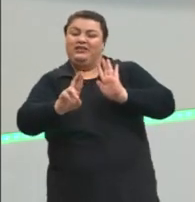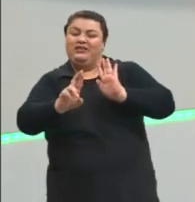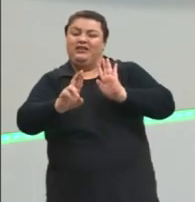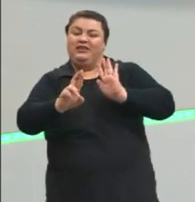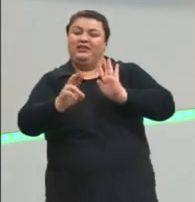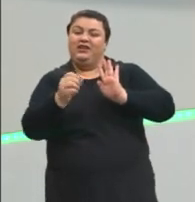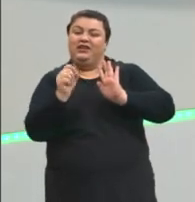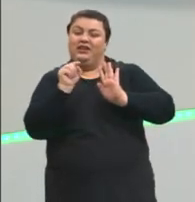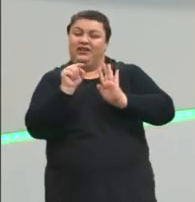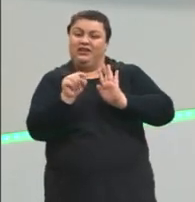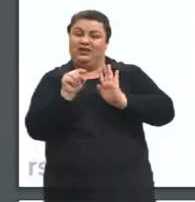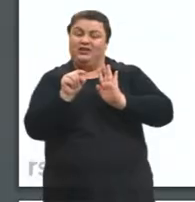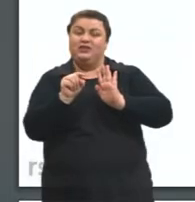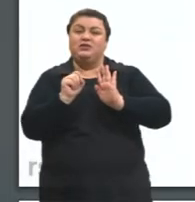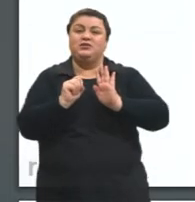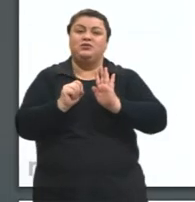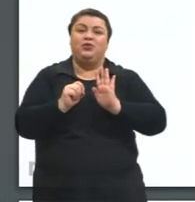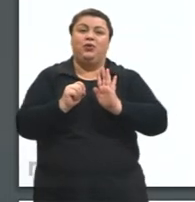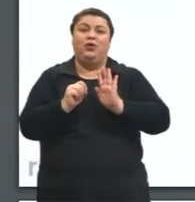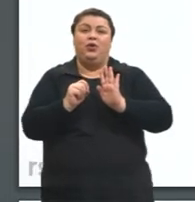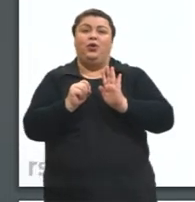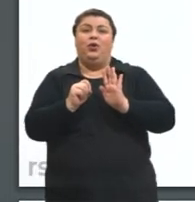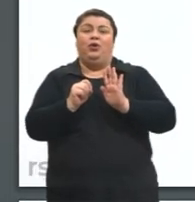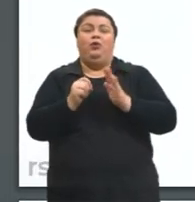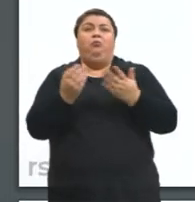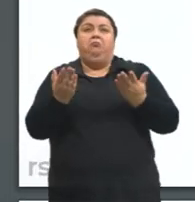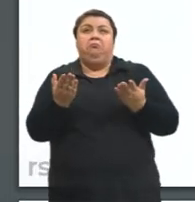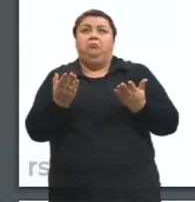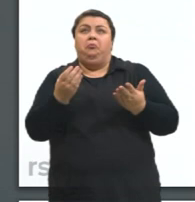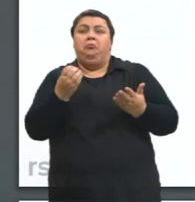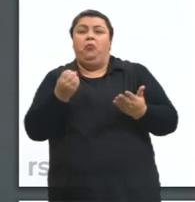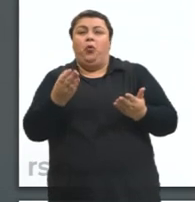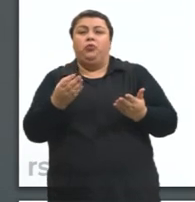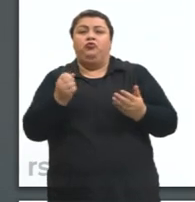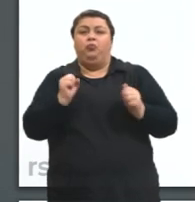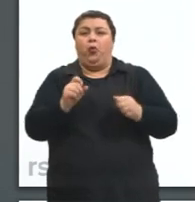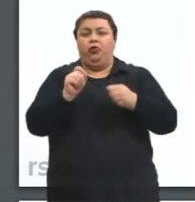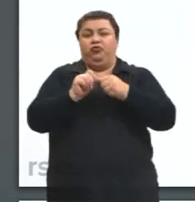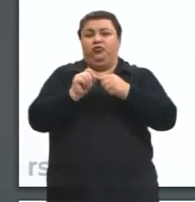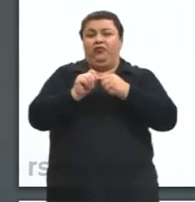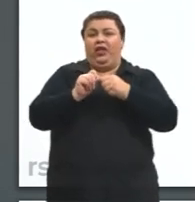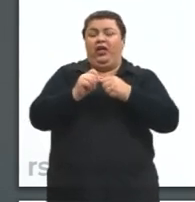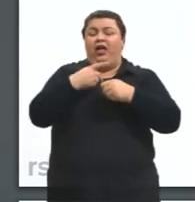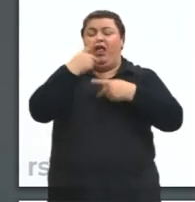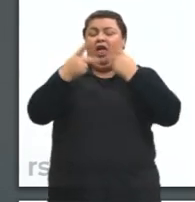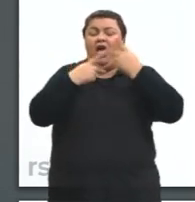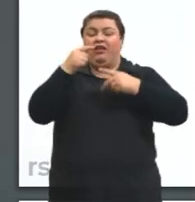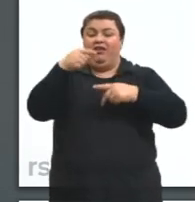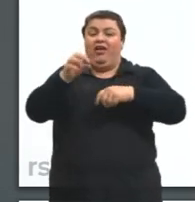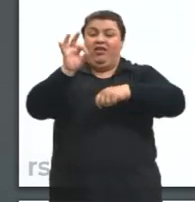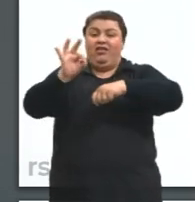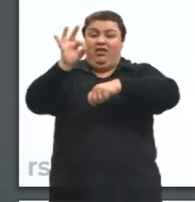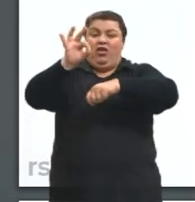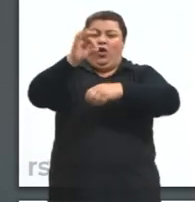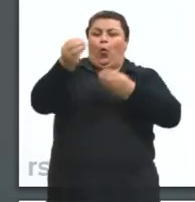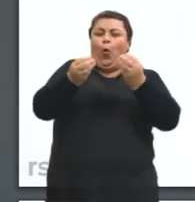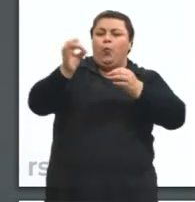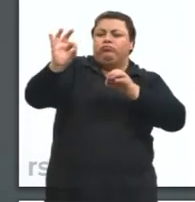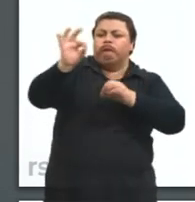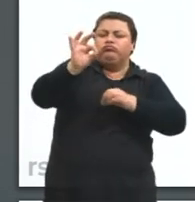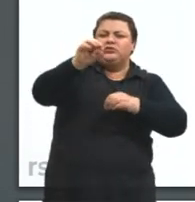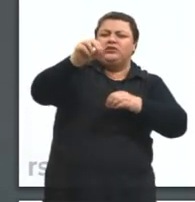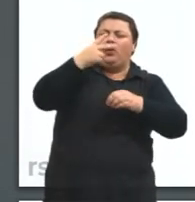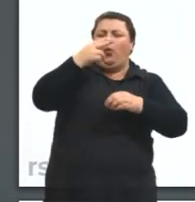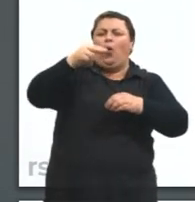isso. Bom, a gente pode dizer que essa dança das abelhas ela é linguagem? Não.